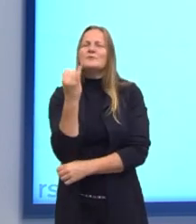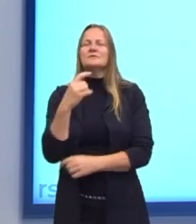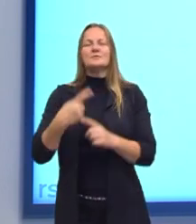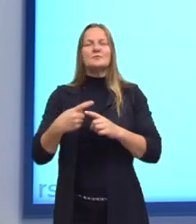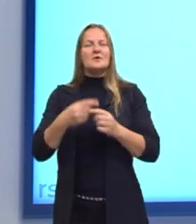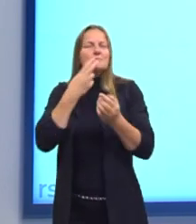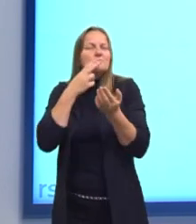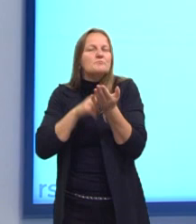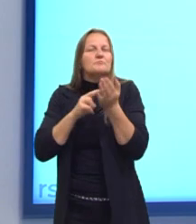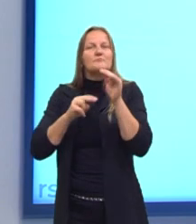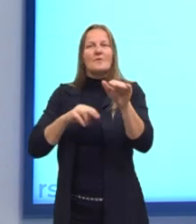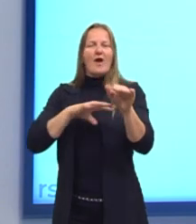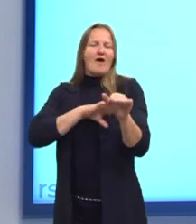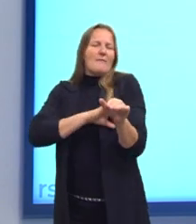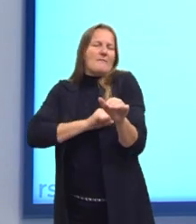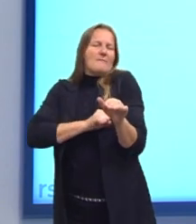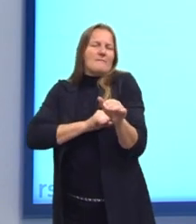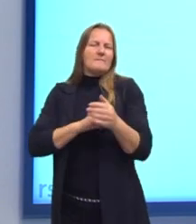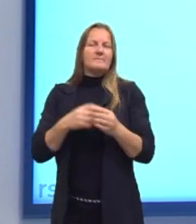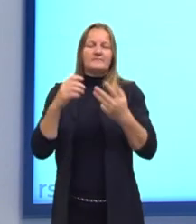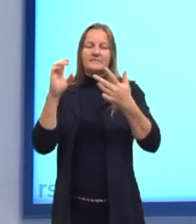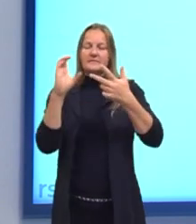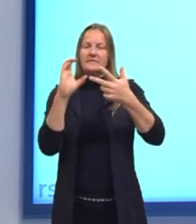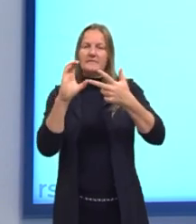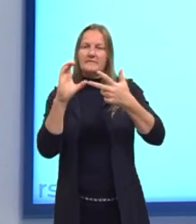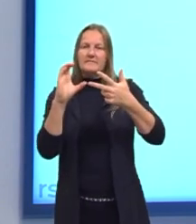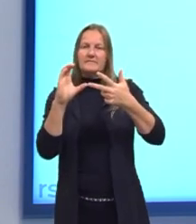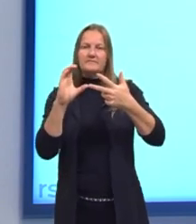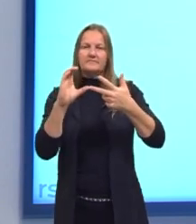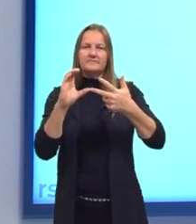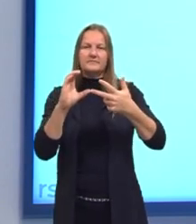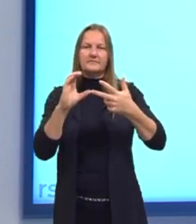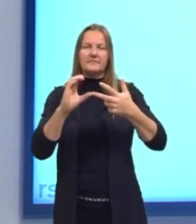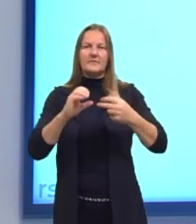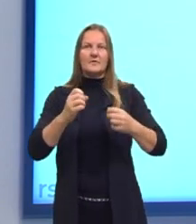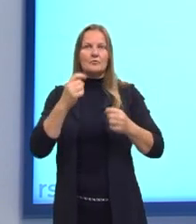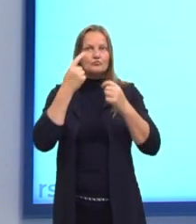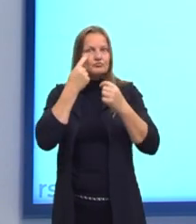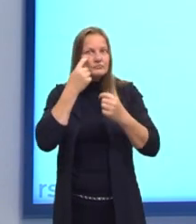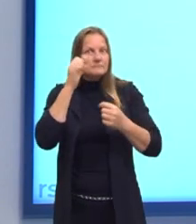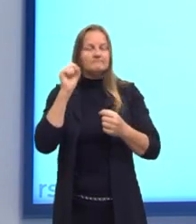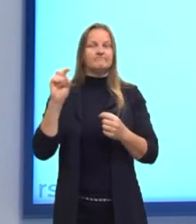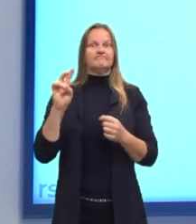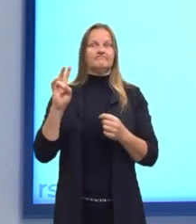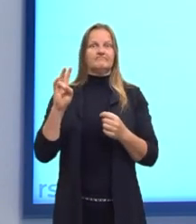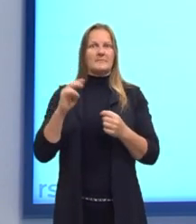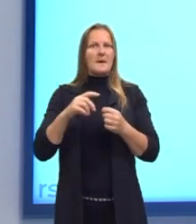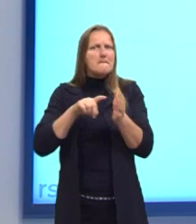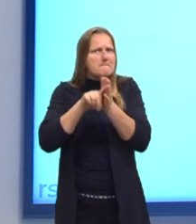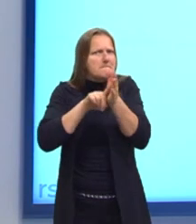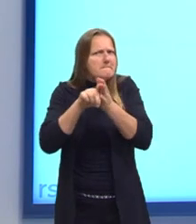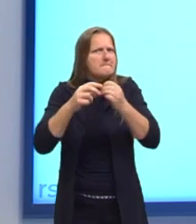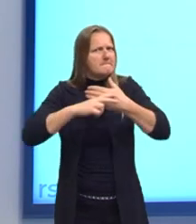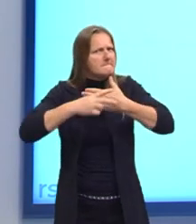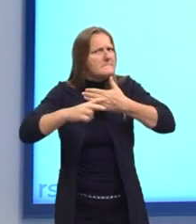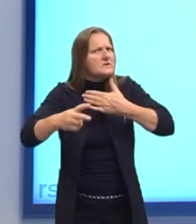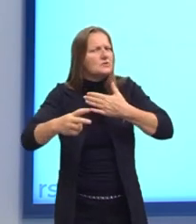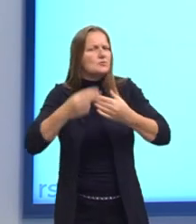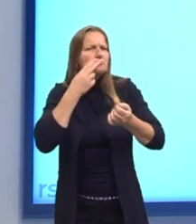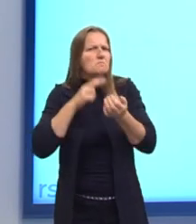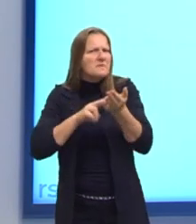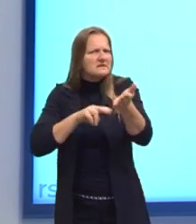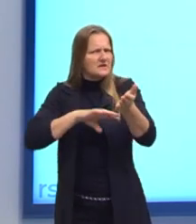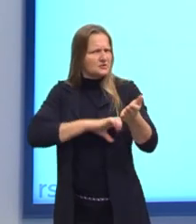cartas de amor. Letra C. Alertar para consequências perigosas advindas de mensagens